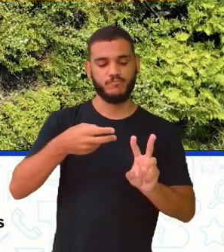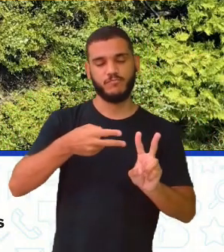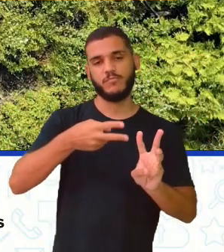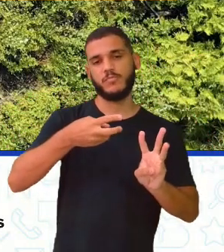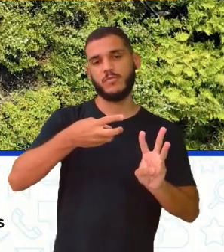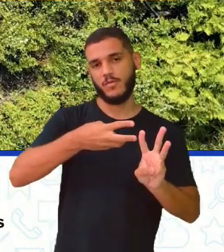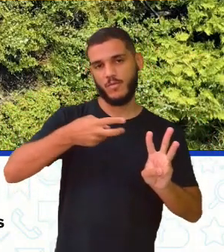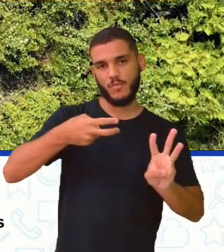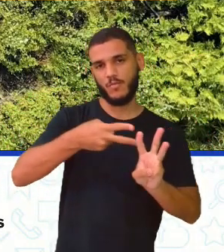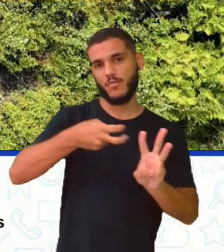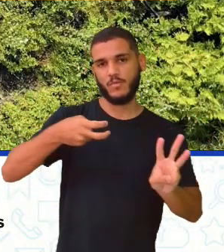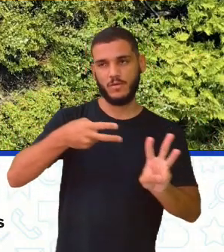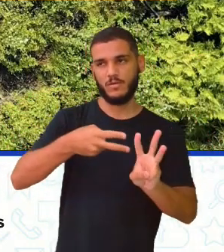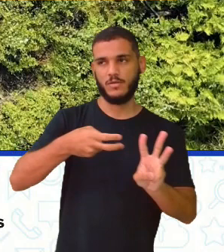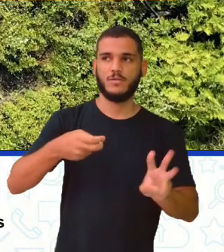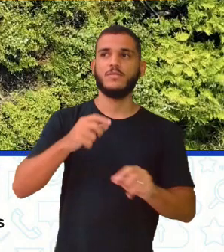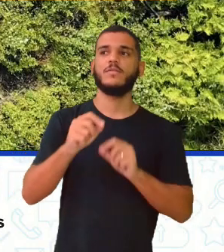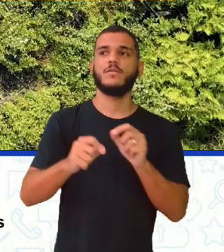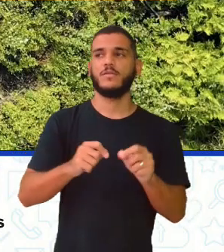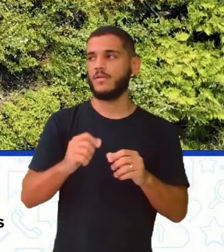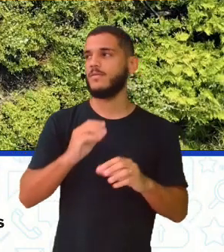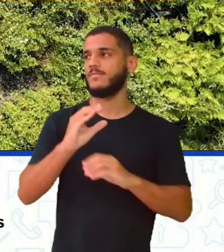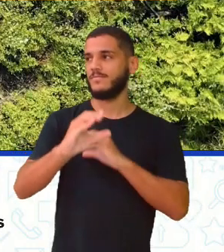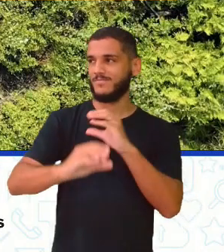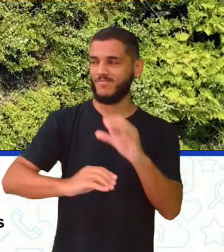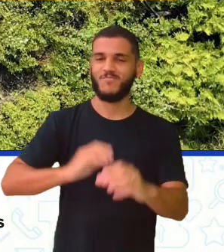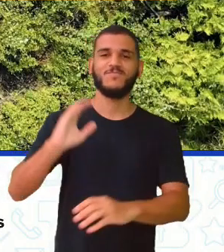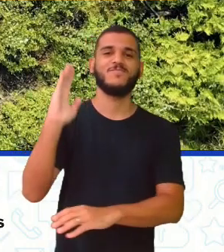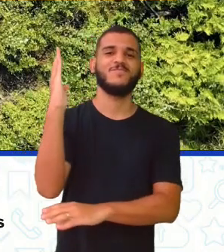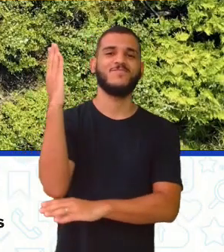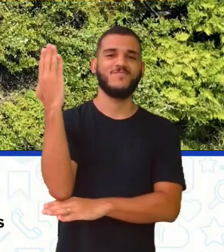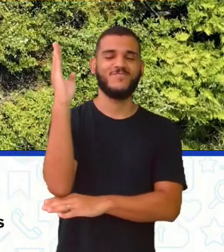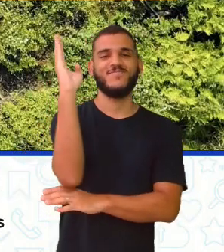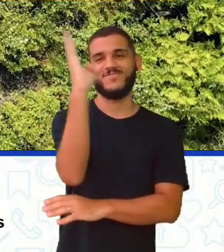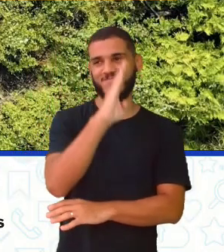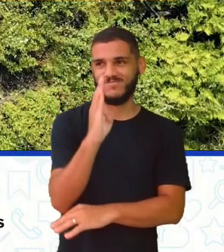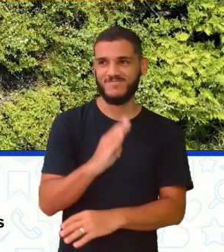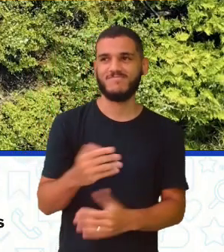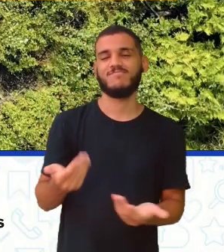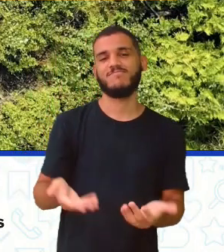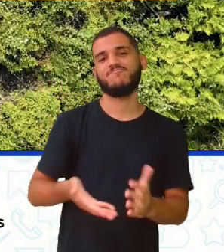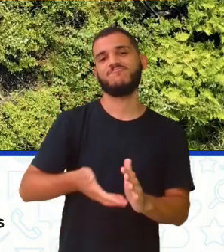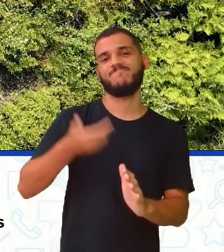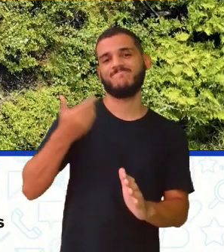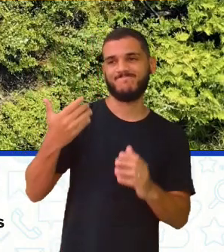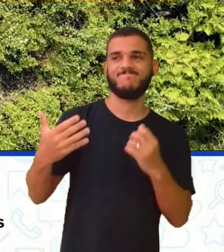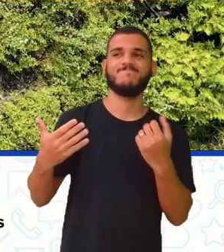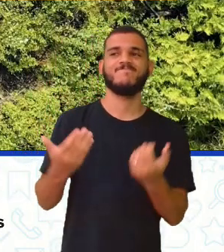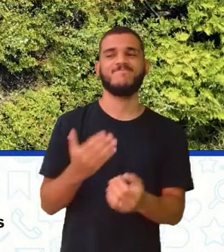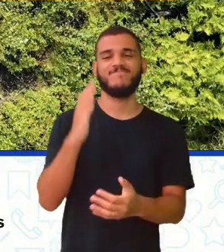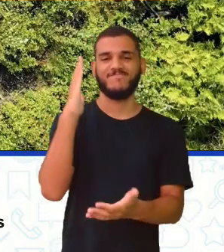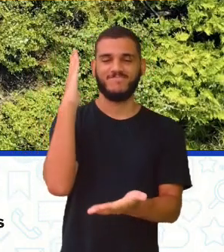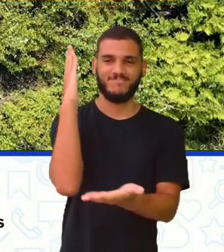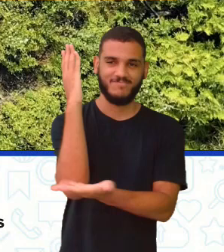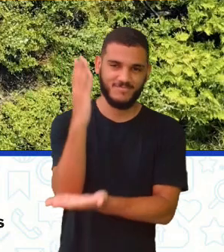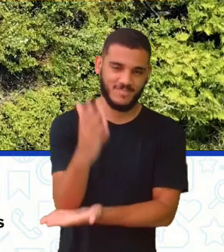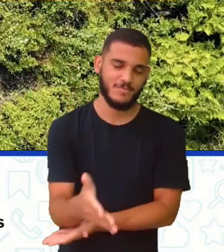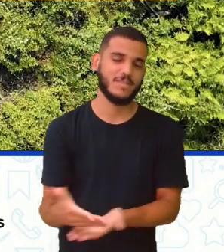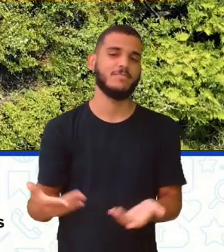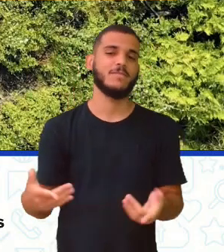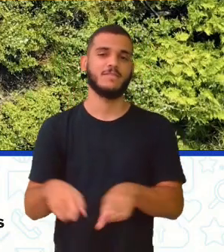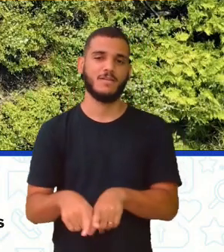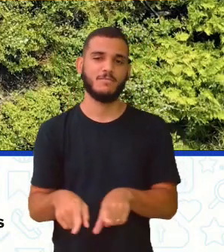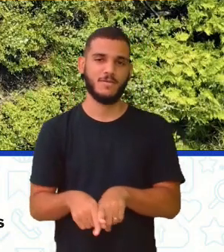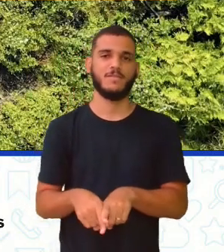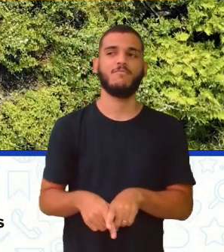pau-brasil. A extração já começa dali, né? Olha aí, vão gostar tanto